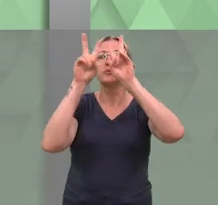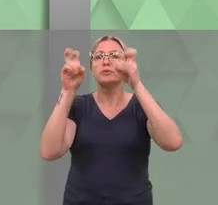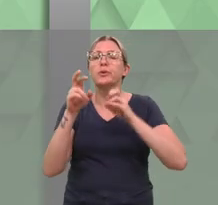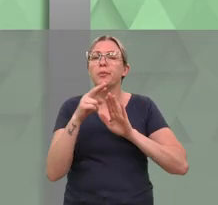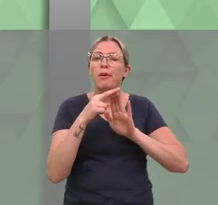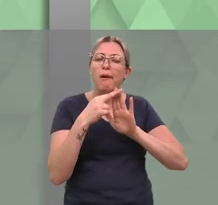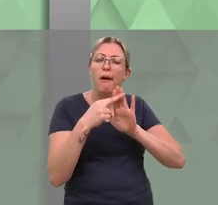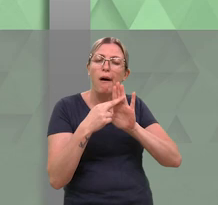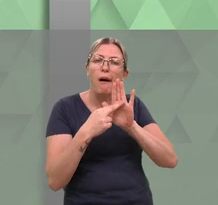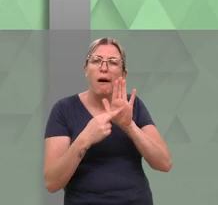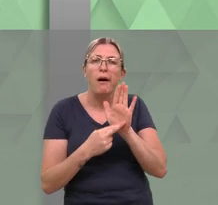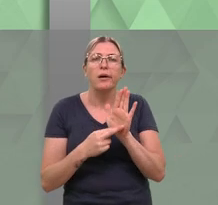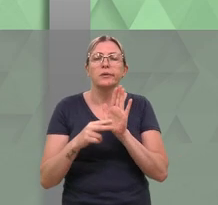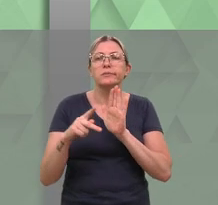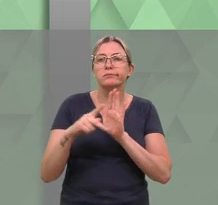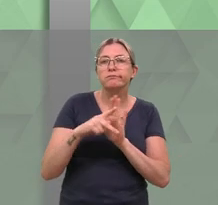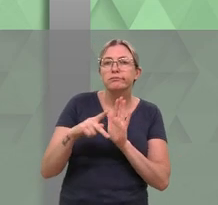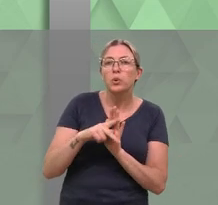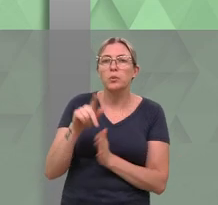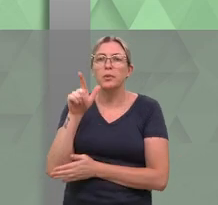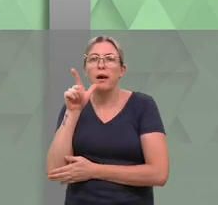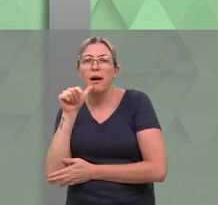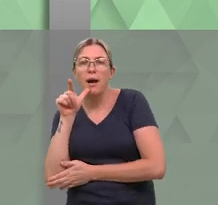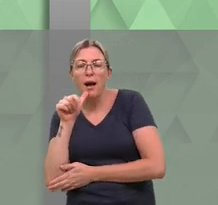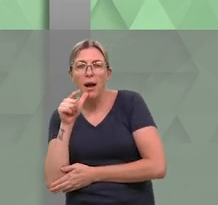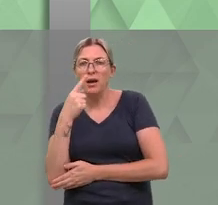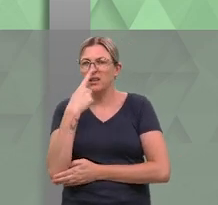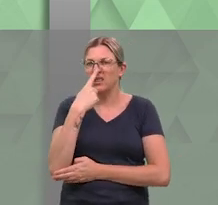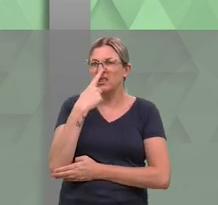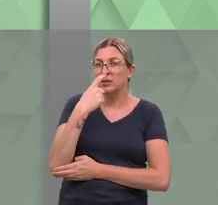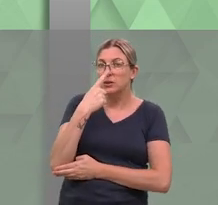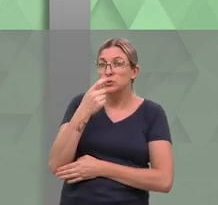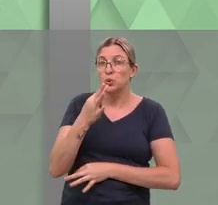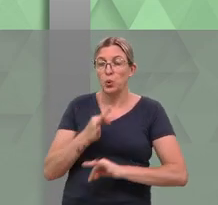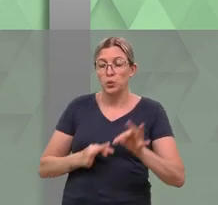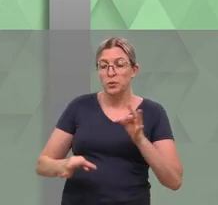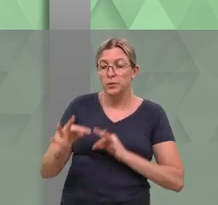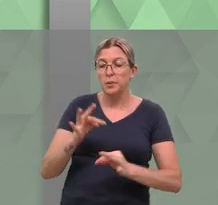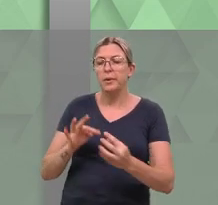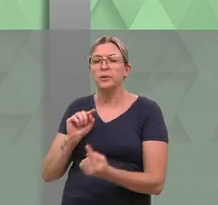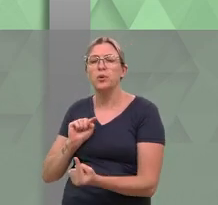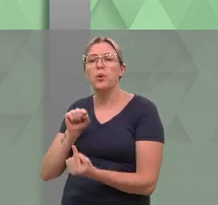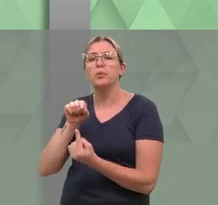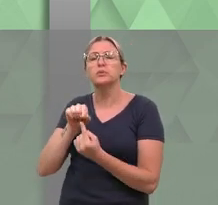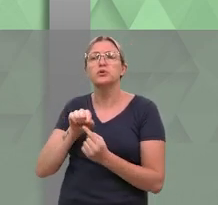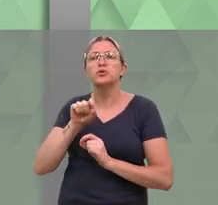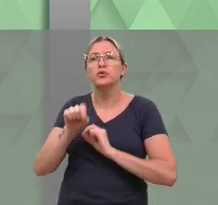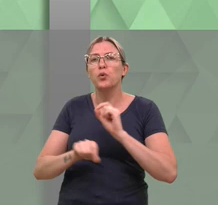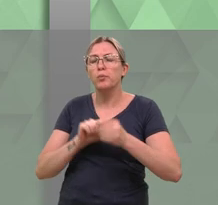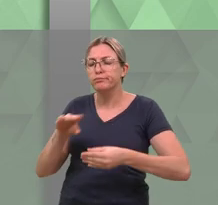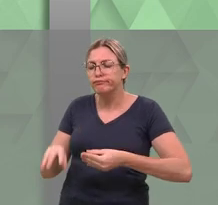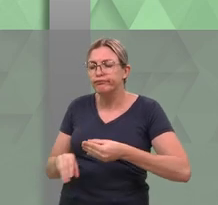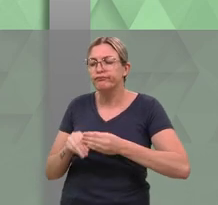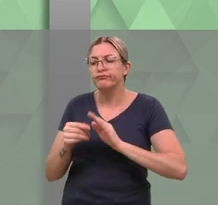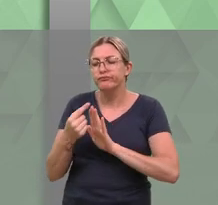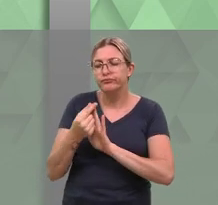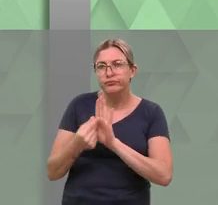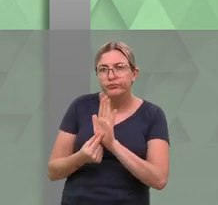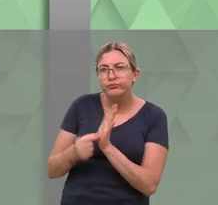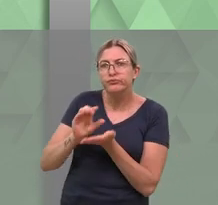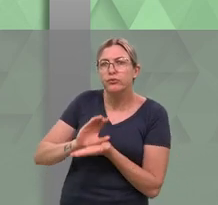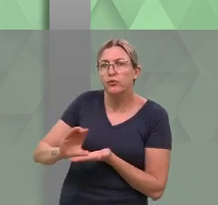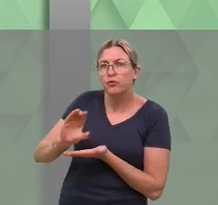dispõe sobre a prestação de serviços de abastecimento de água, esgotamento sanitário em Erechim, com o objetivo de movimentar os recursos